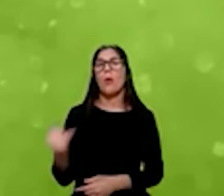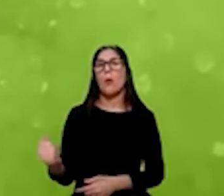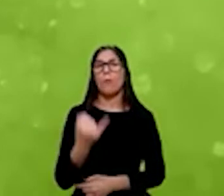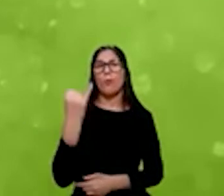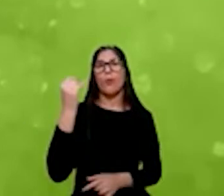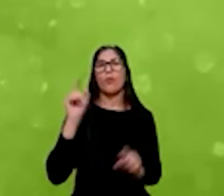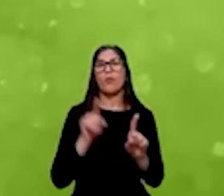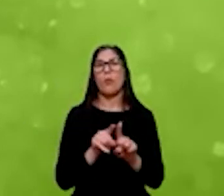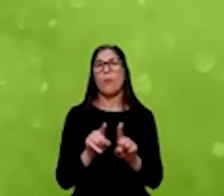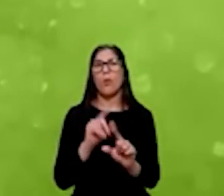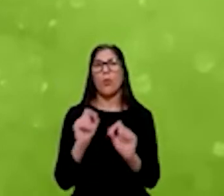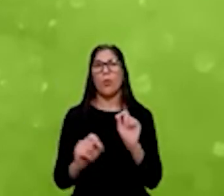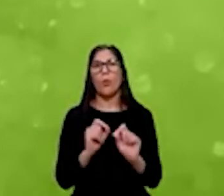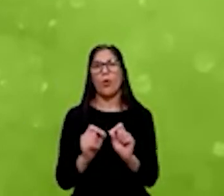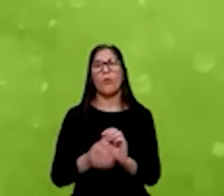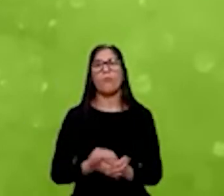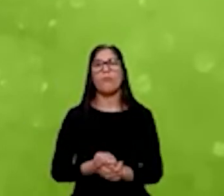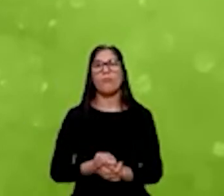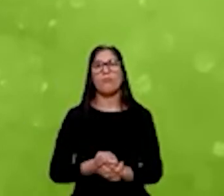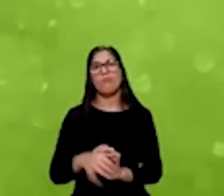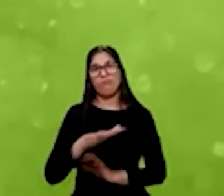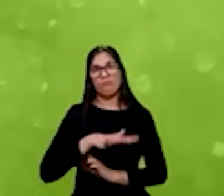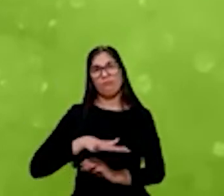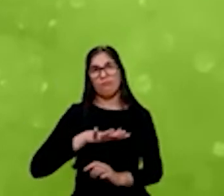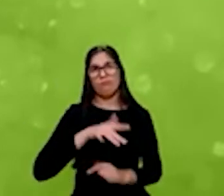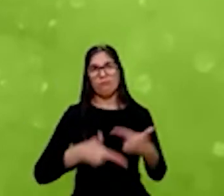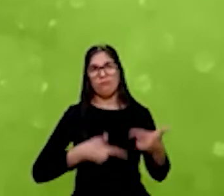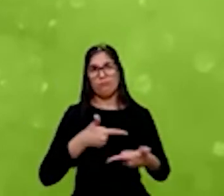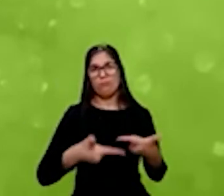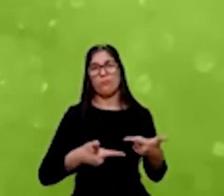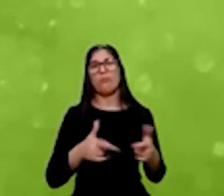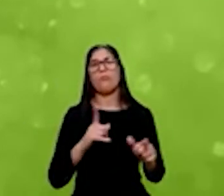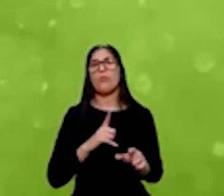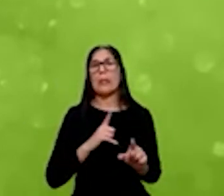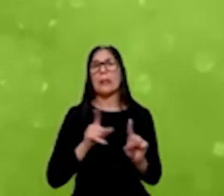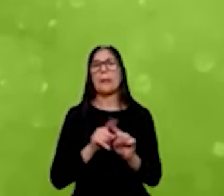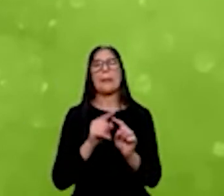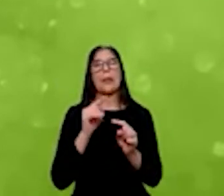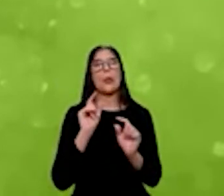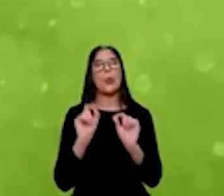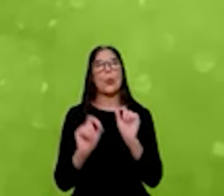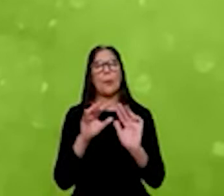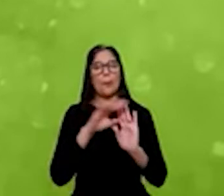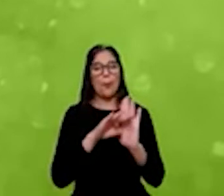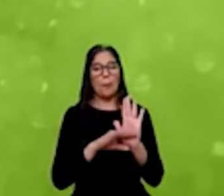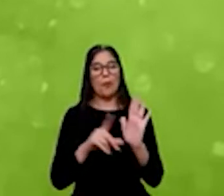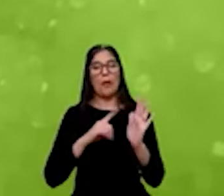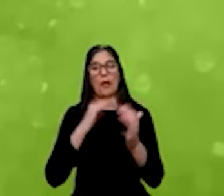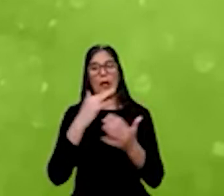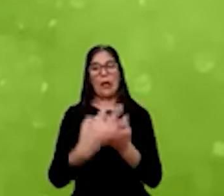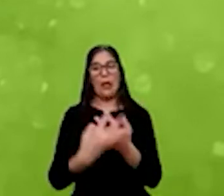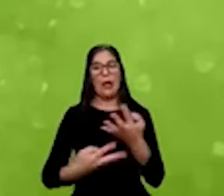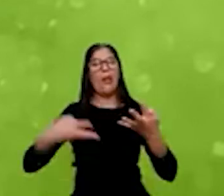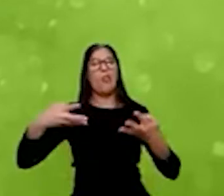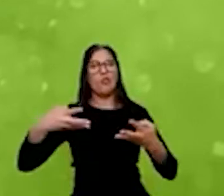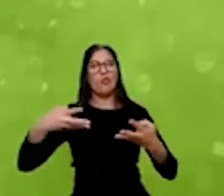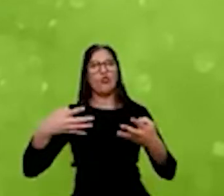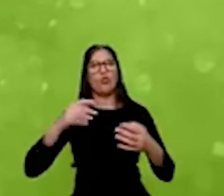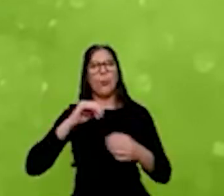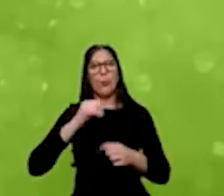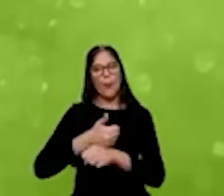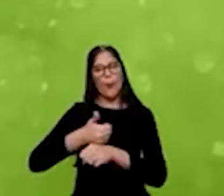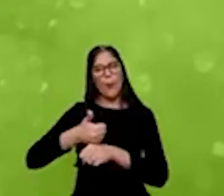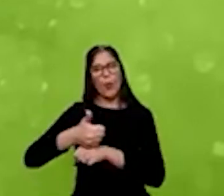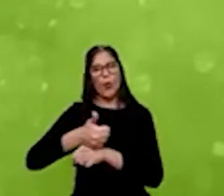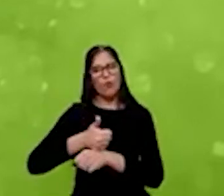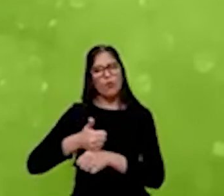além desses serviços, o programa conta com uma rede bastante robusta de mentores profissionais com muita